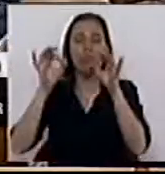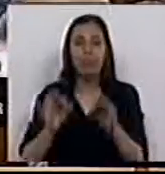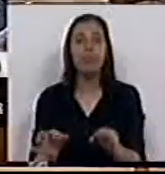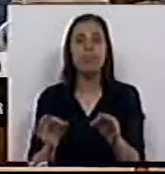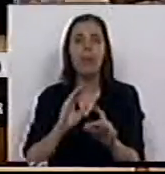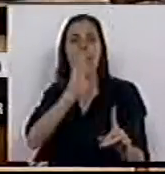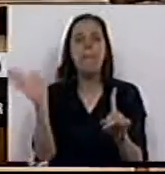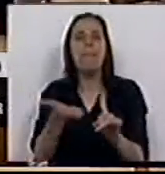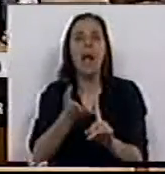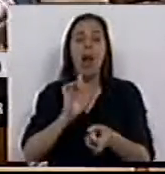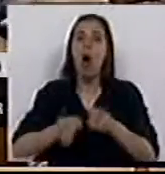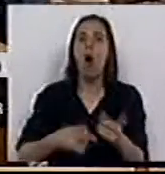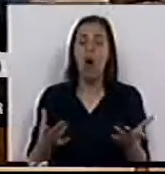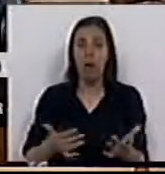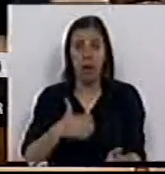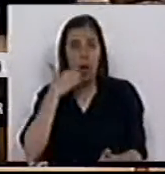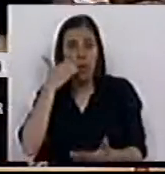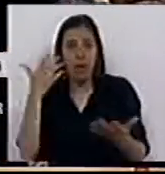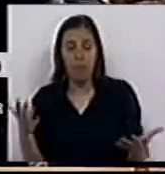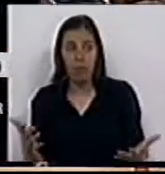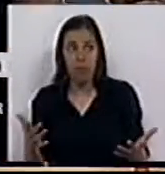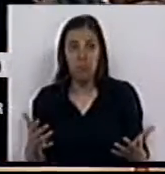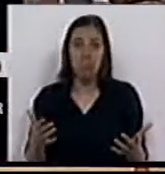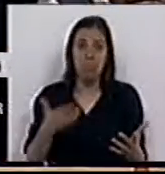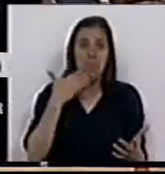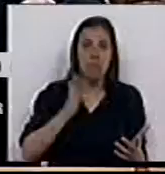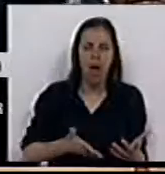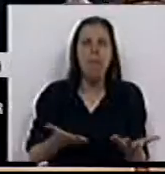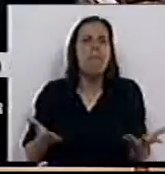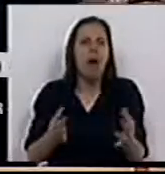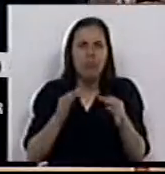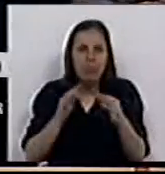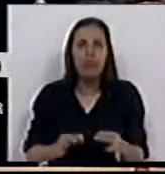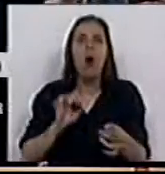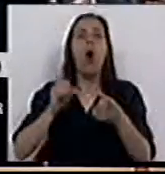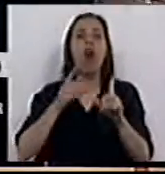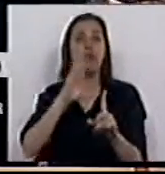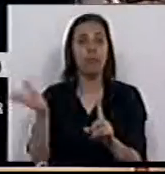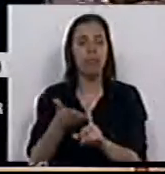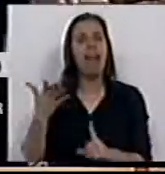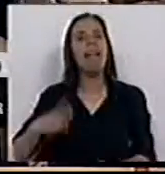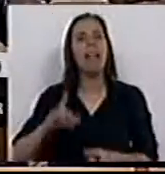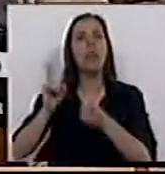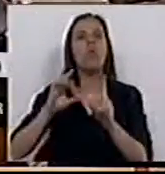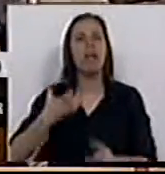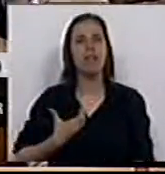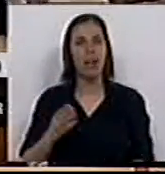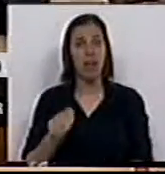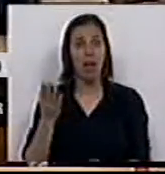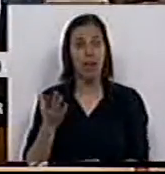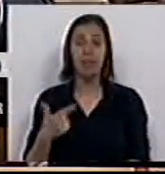a pena? Há um agravamento, há um endorcimento, mas qual é exatamente a pena? O que é que pretende o CDS?